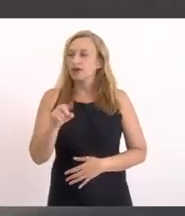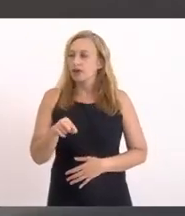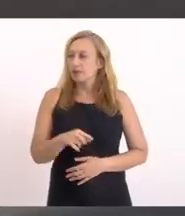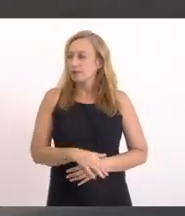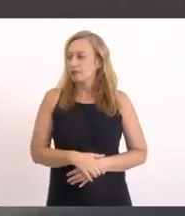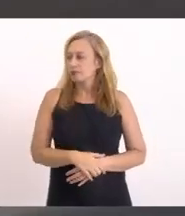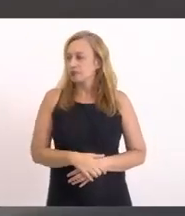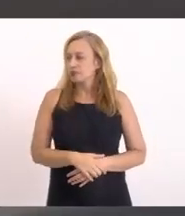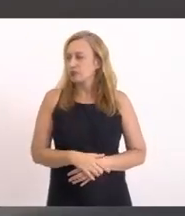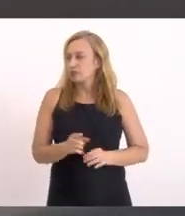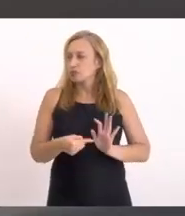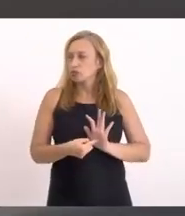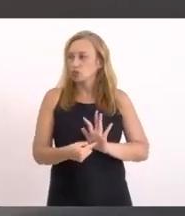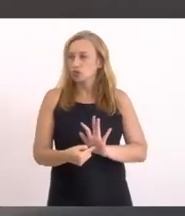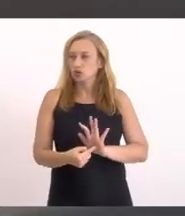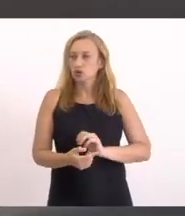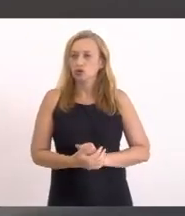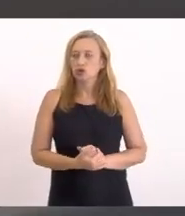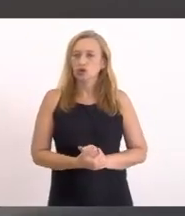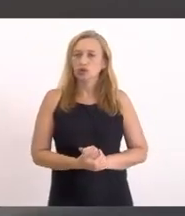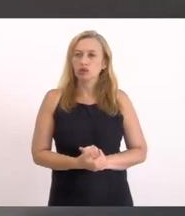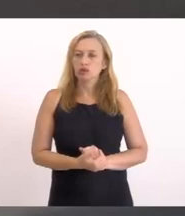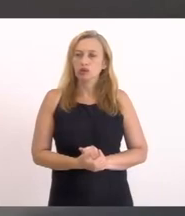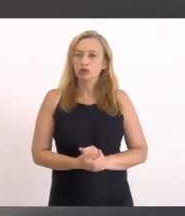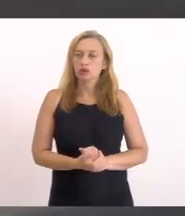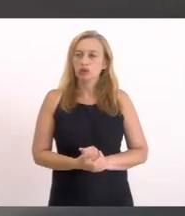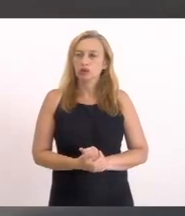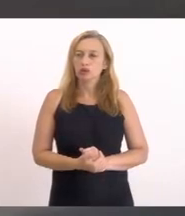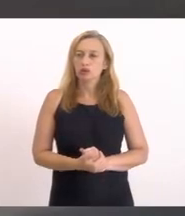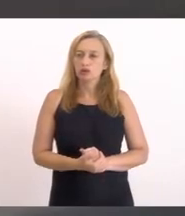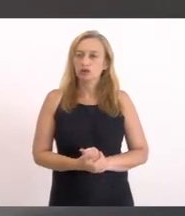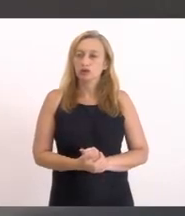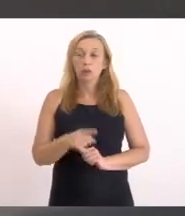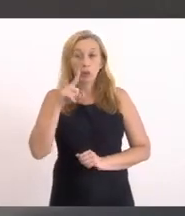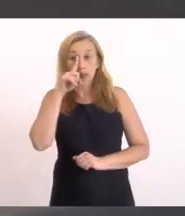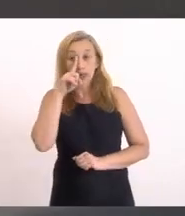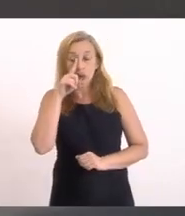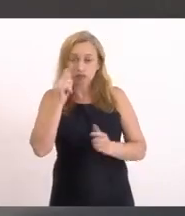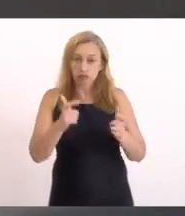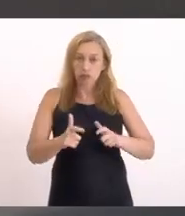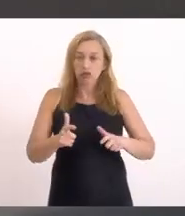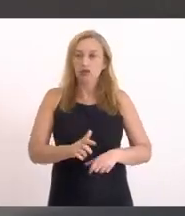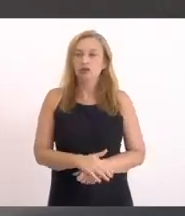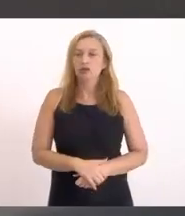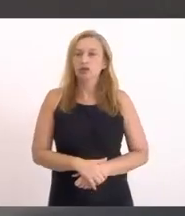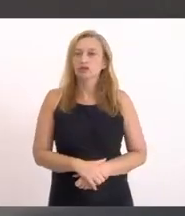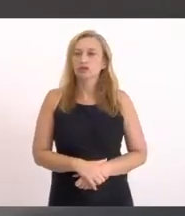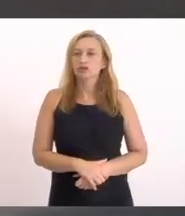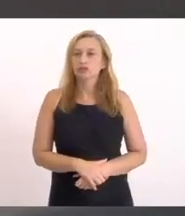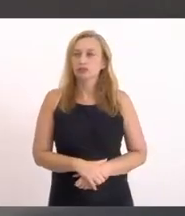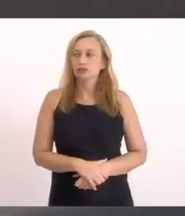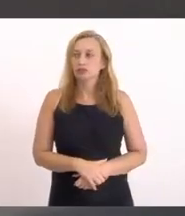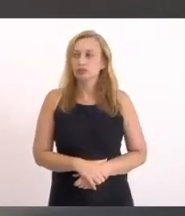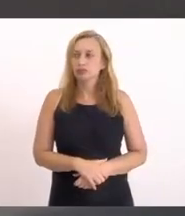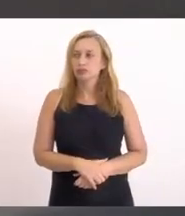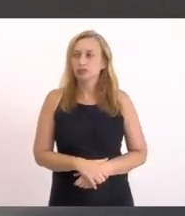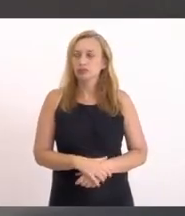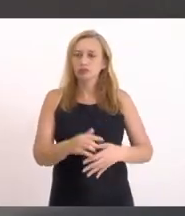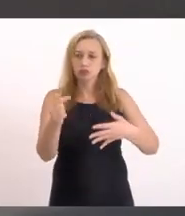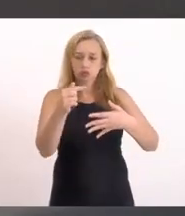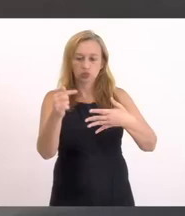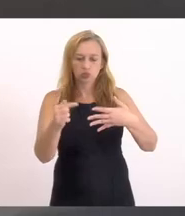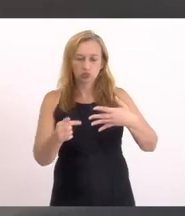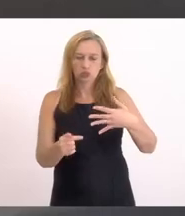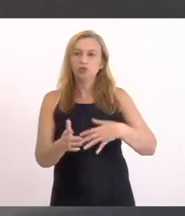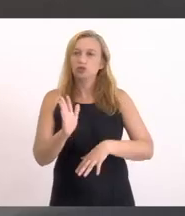sinalizou isso Que era Estava muito perigoso São essas pontuações pontuações